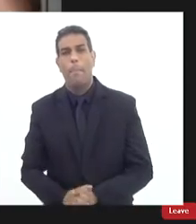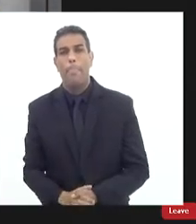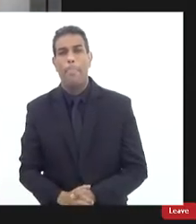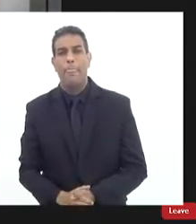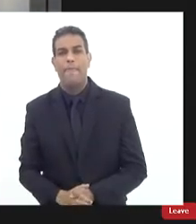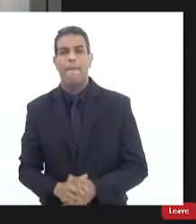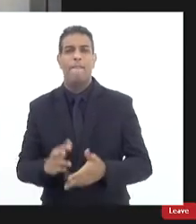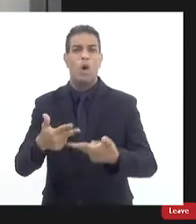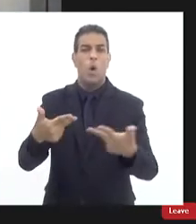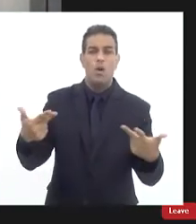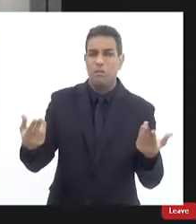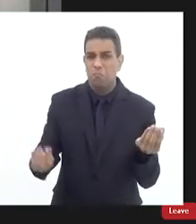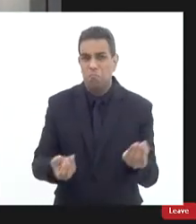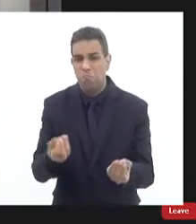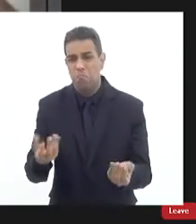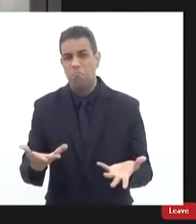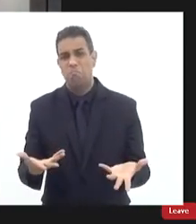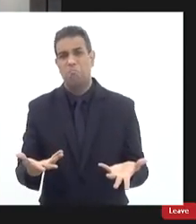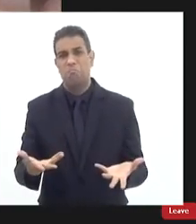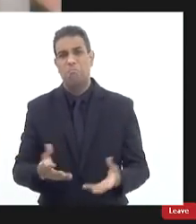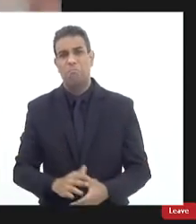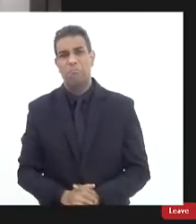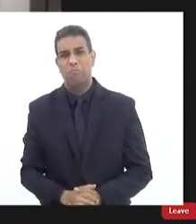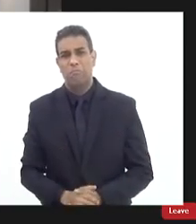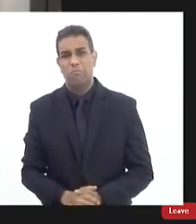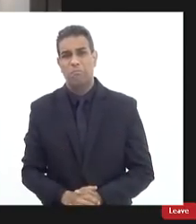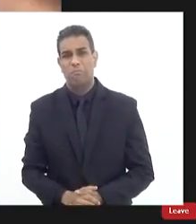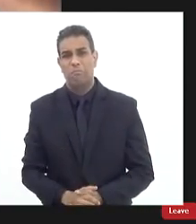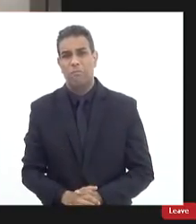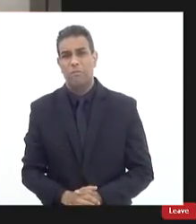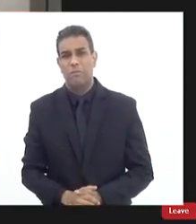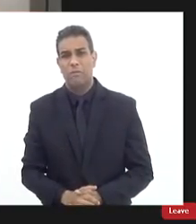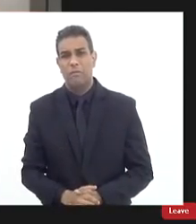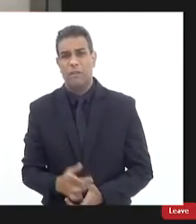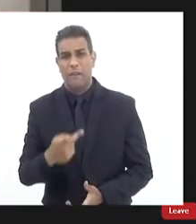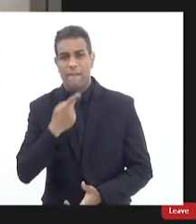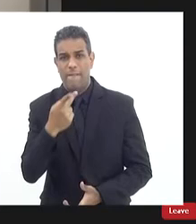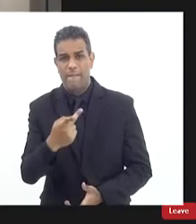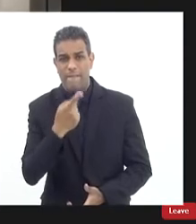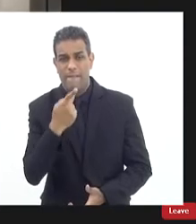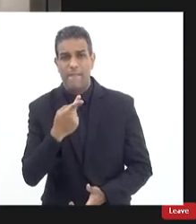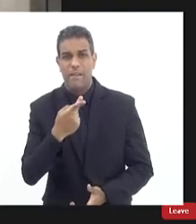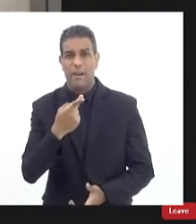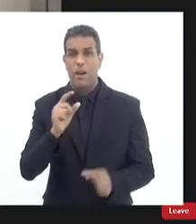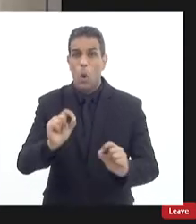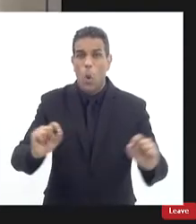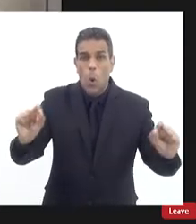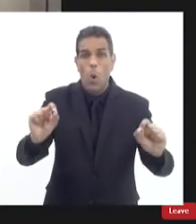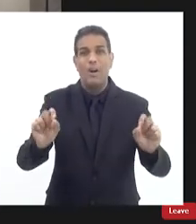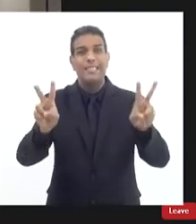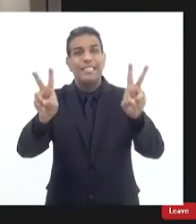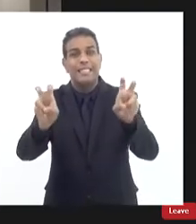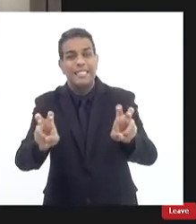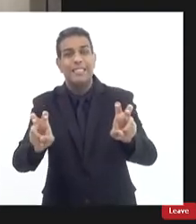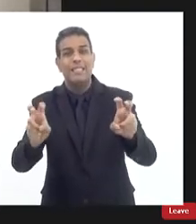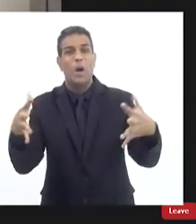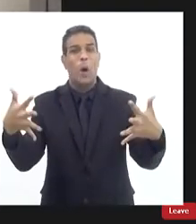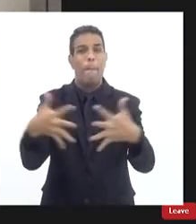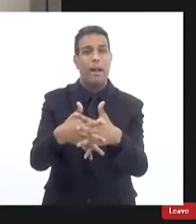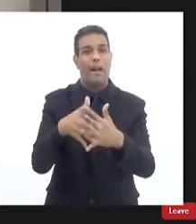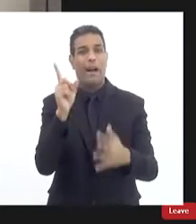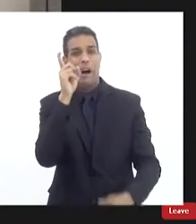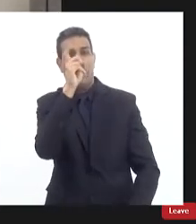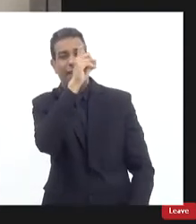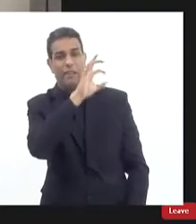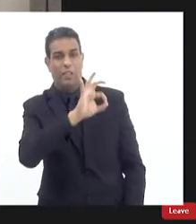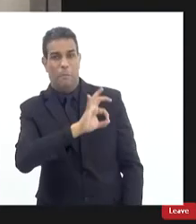são coisas assim eu não estou por favor eu só estou querendo dizer que são situações muito difíceis que as